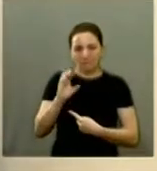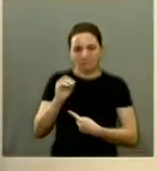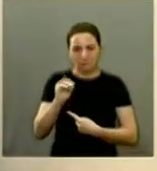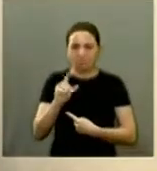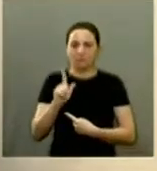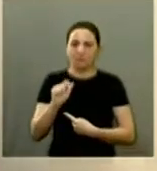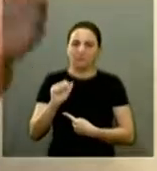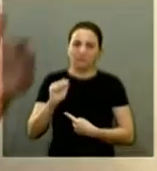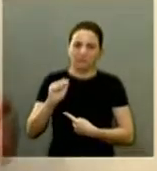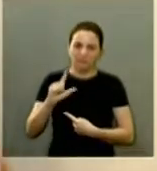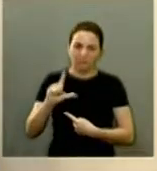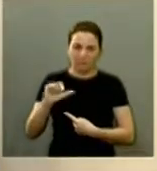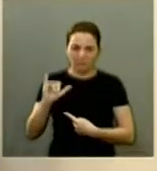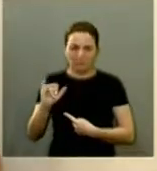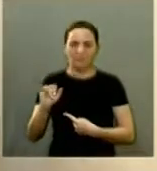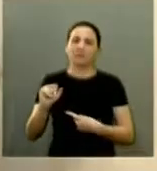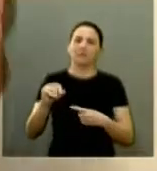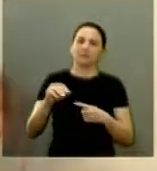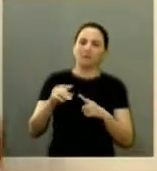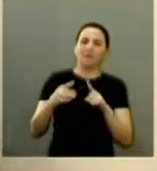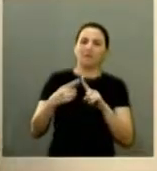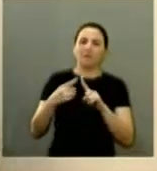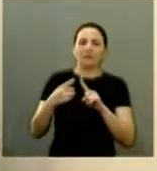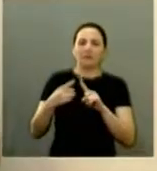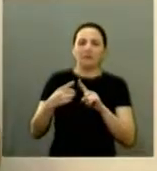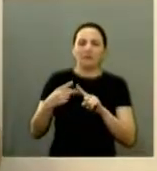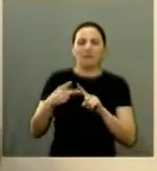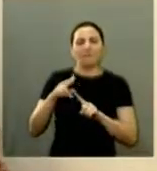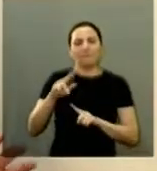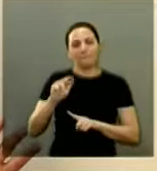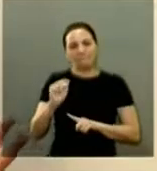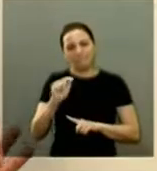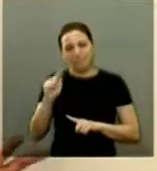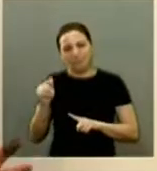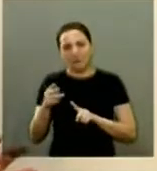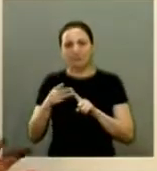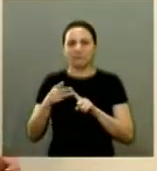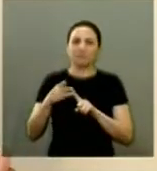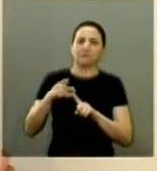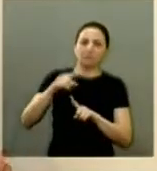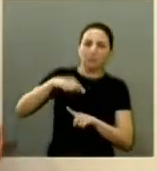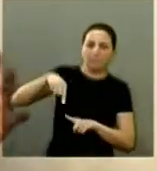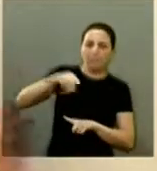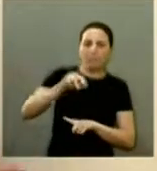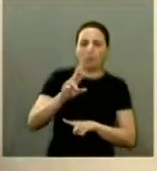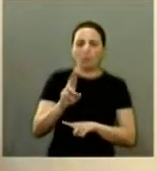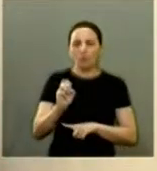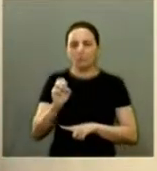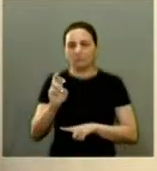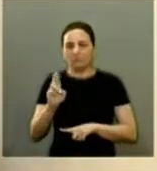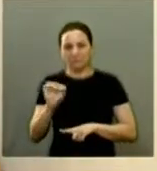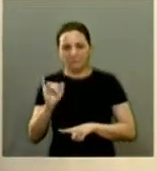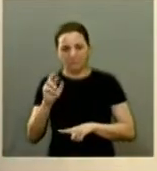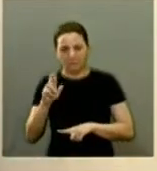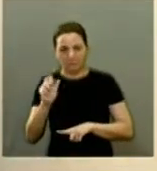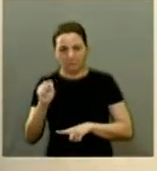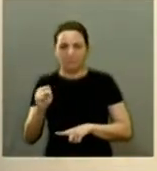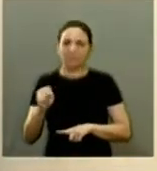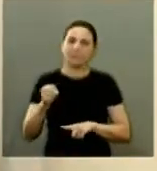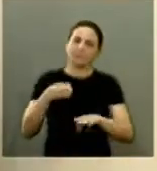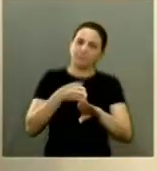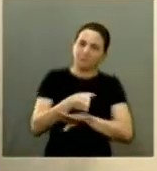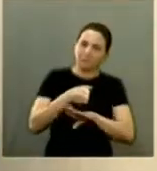a gente viu no Savenhago no Balão das Roseiras em todos os trocamentos nas entradas da cidade a